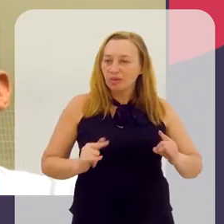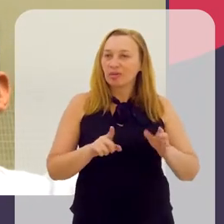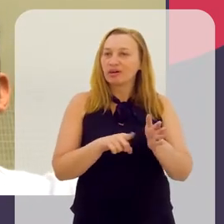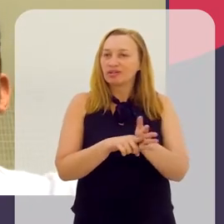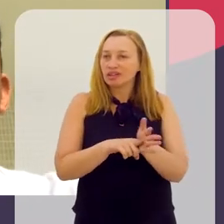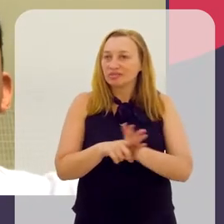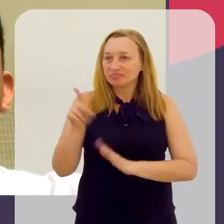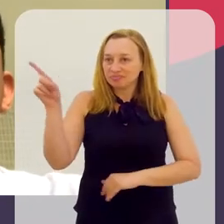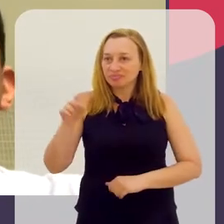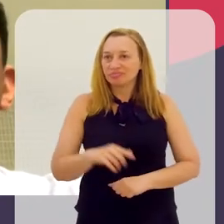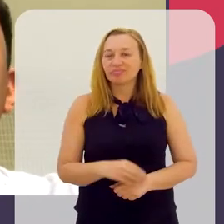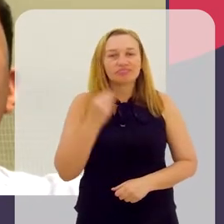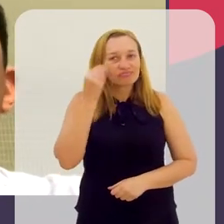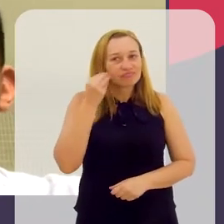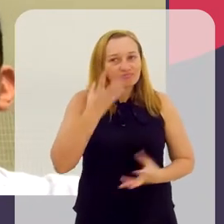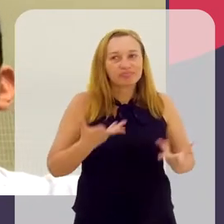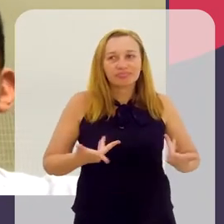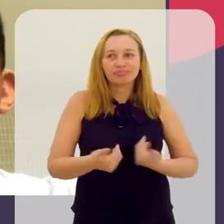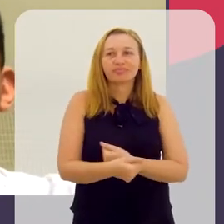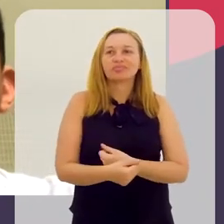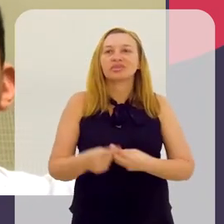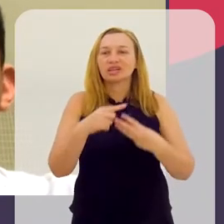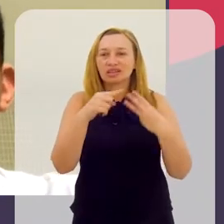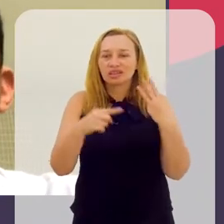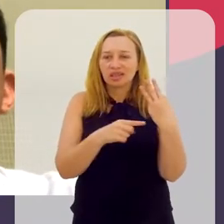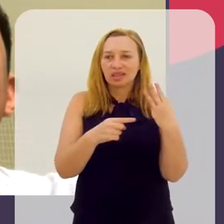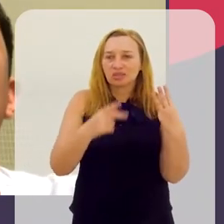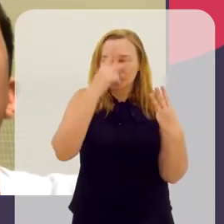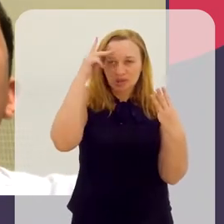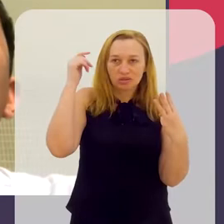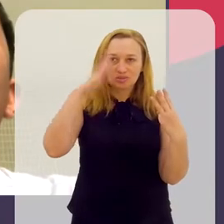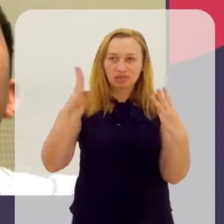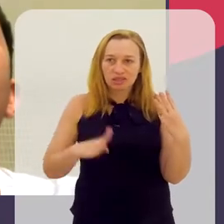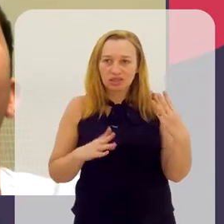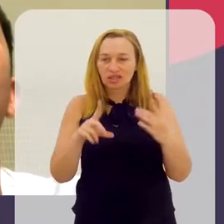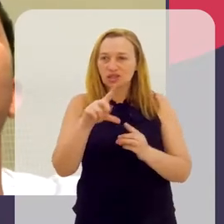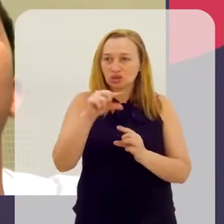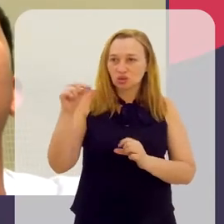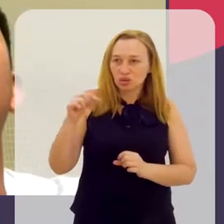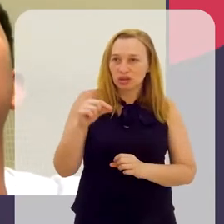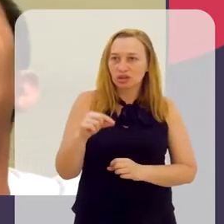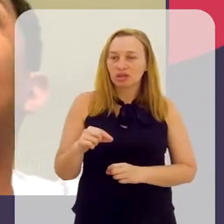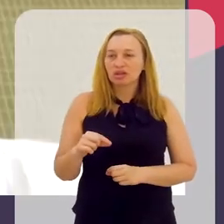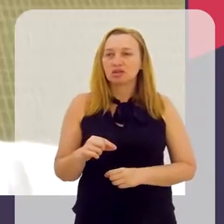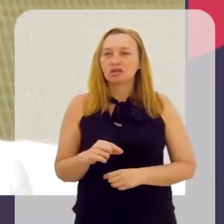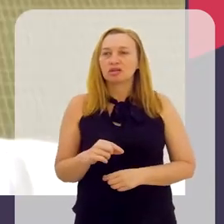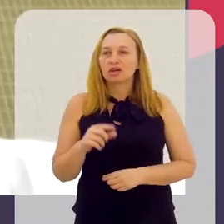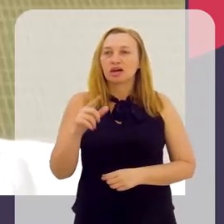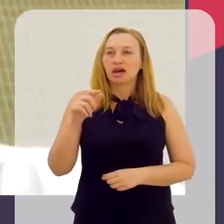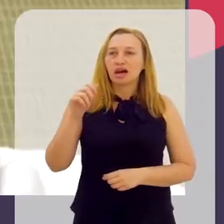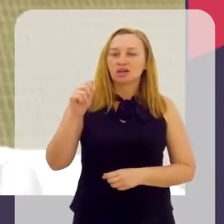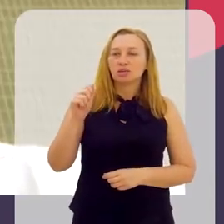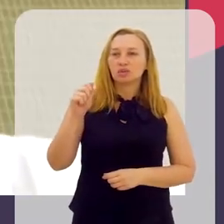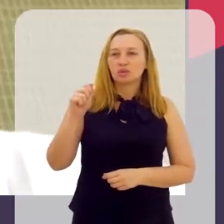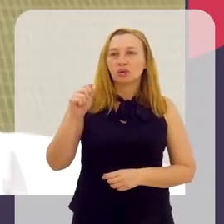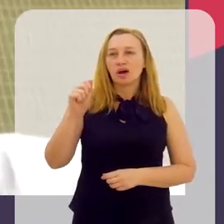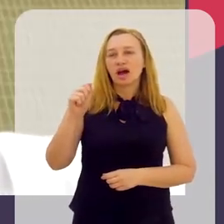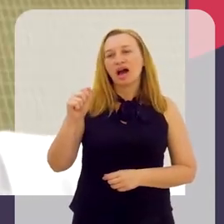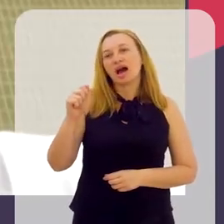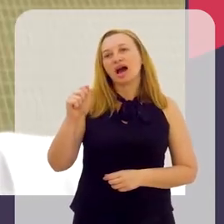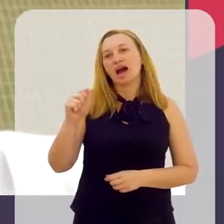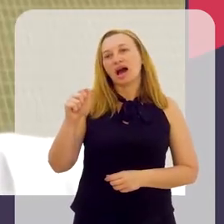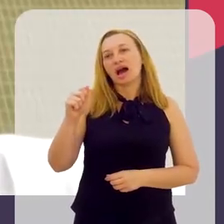acampamento, né? E é uma experiência incrível. Um dos três brasileiros, né? Que foi selecionado. Fui com um garoto do Acre, uma menina